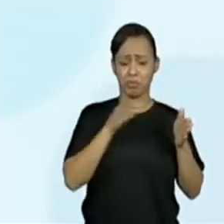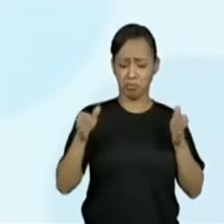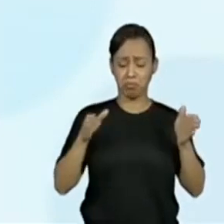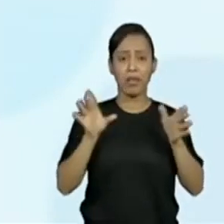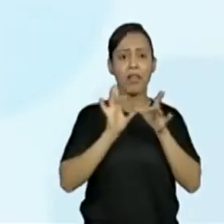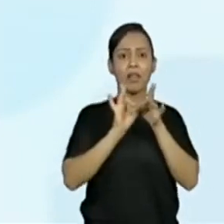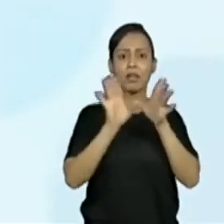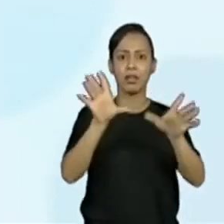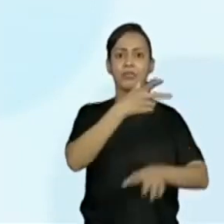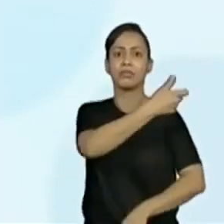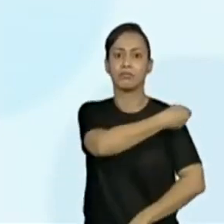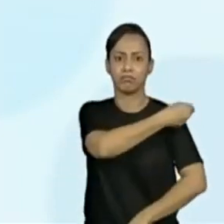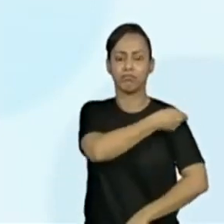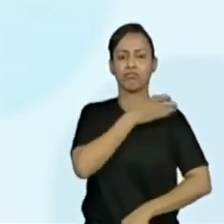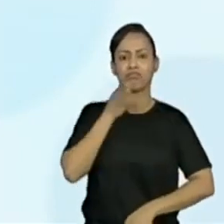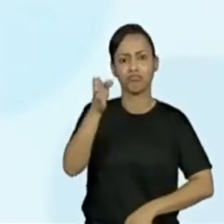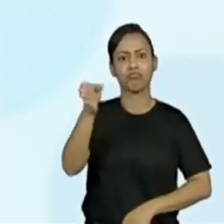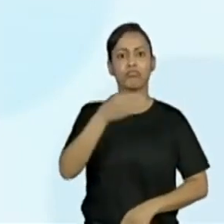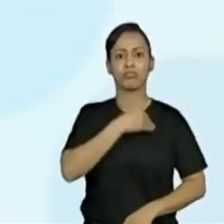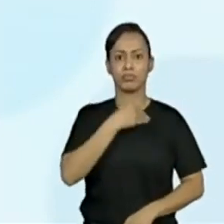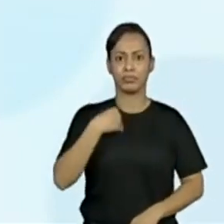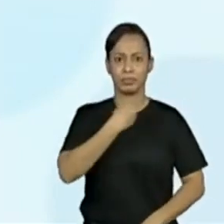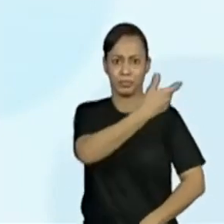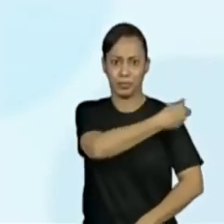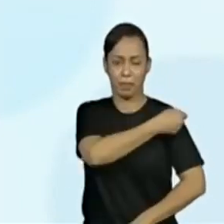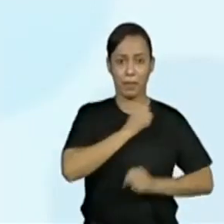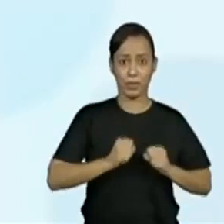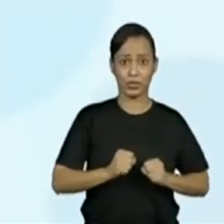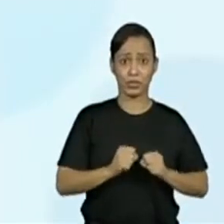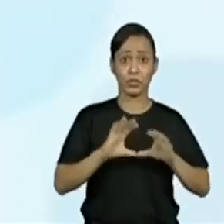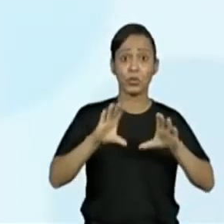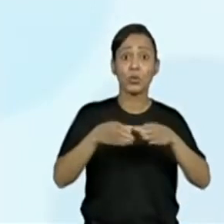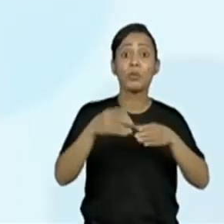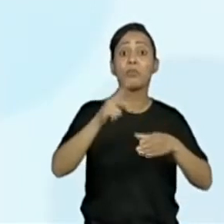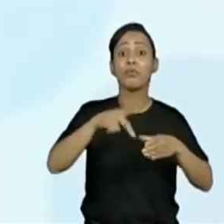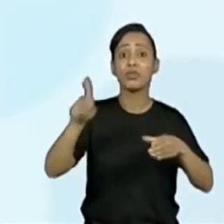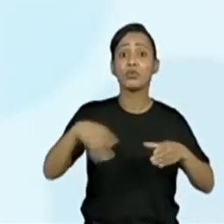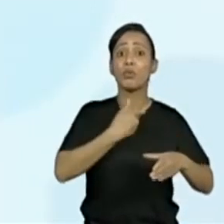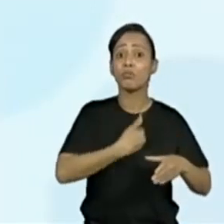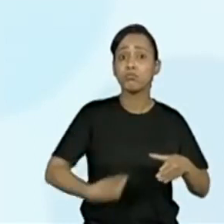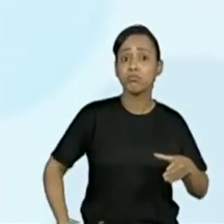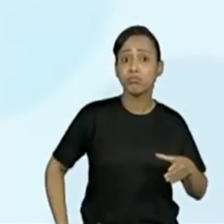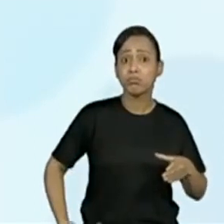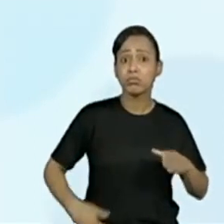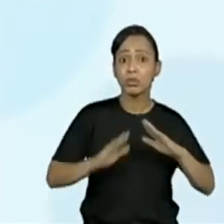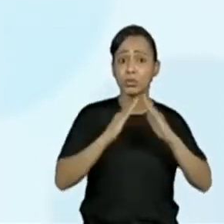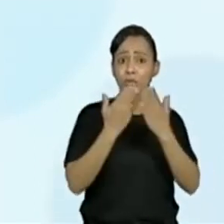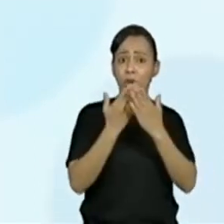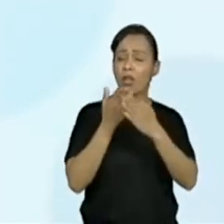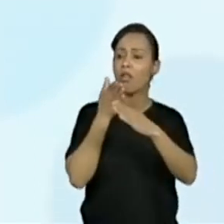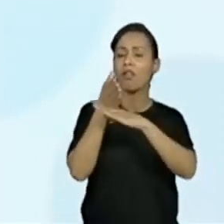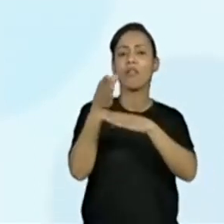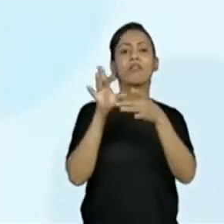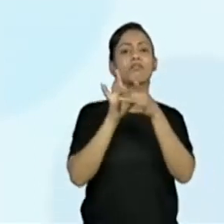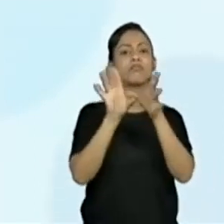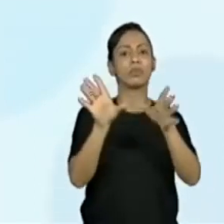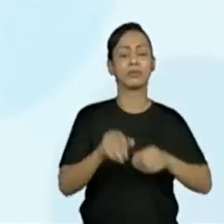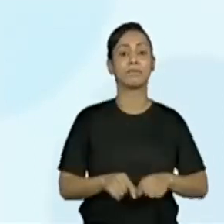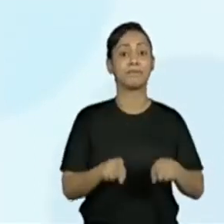além de professores da escola pública, de escolas públicas e privadas. Foram vacinadas